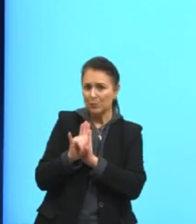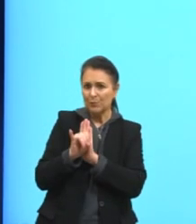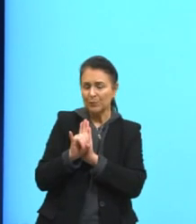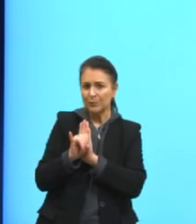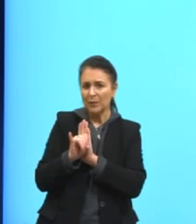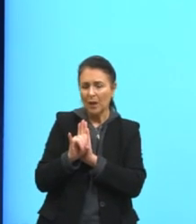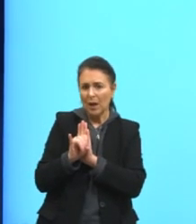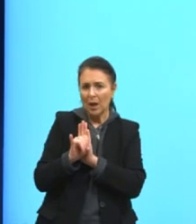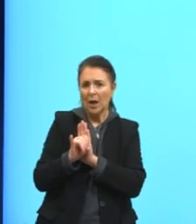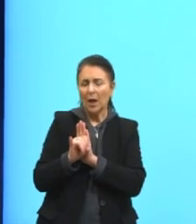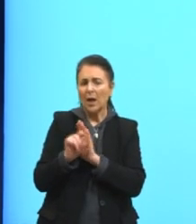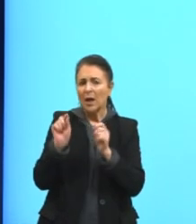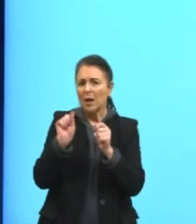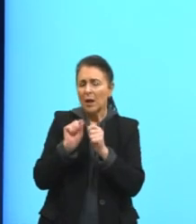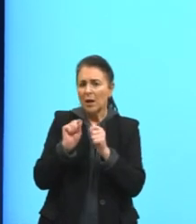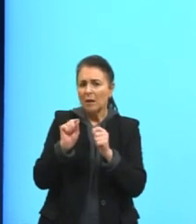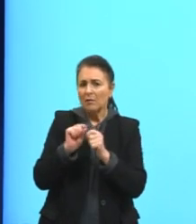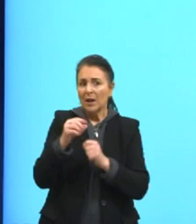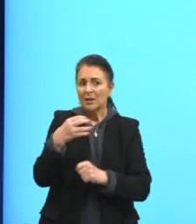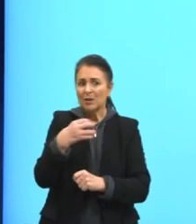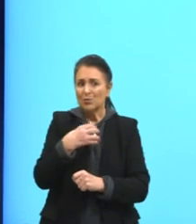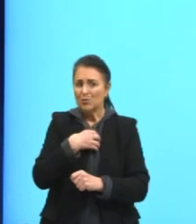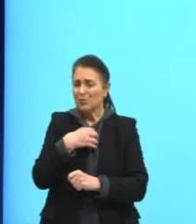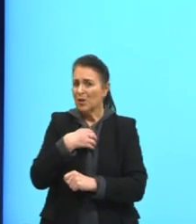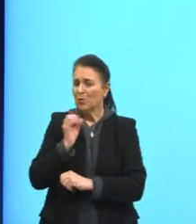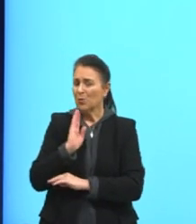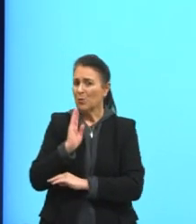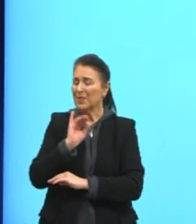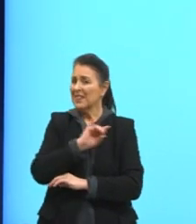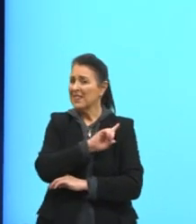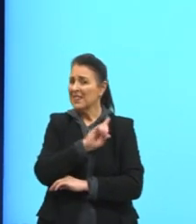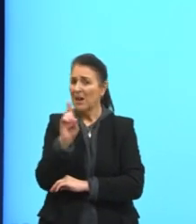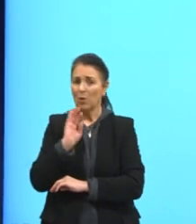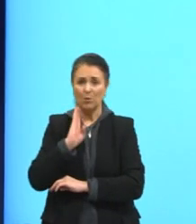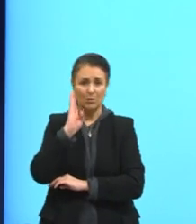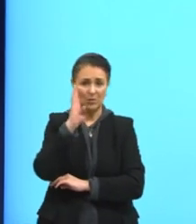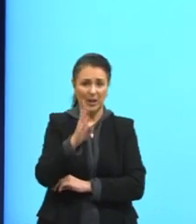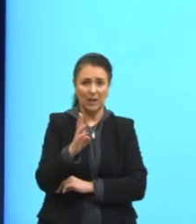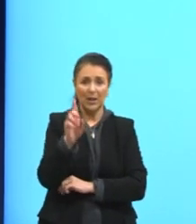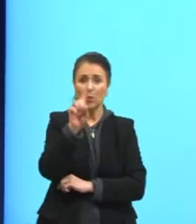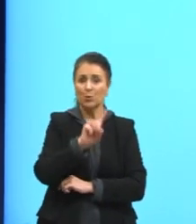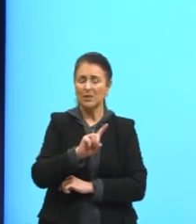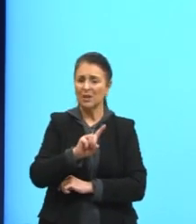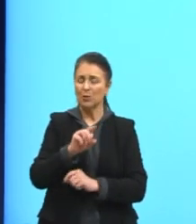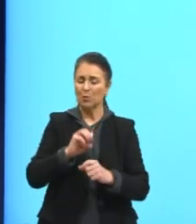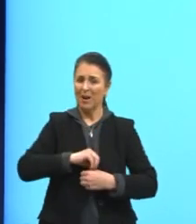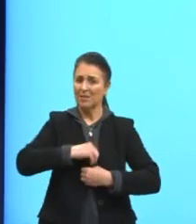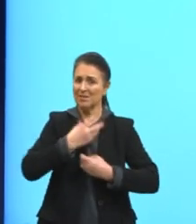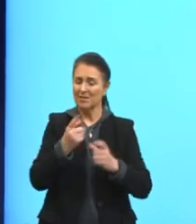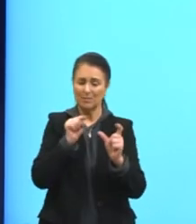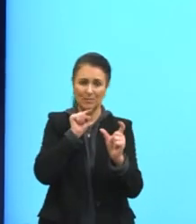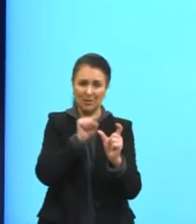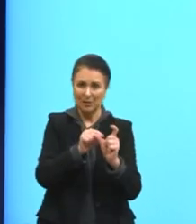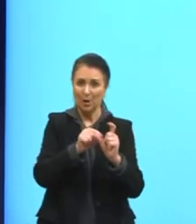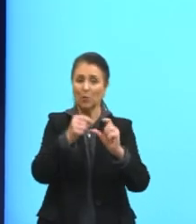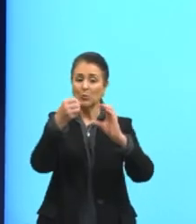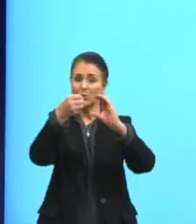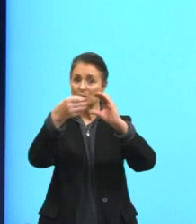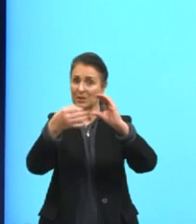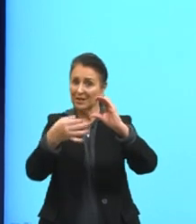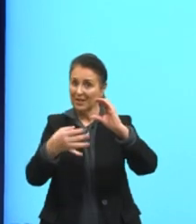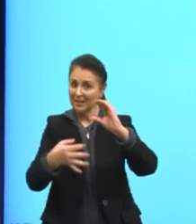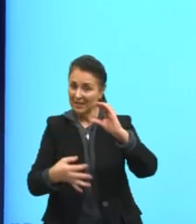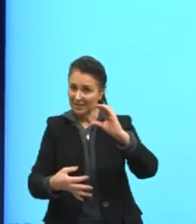vai ser feita de forma indireta por meio de uma expressão que transmite características e atributos desse ser,